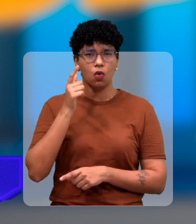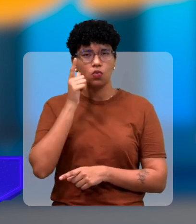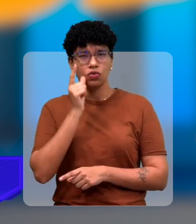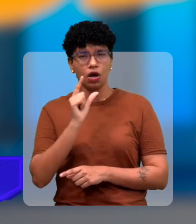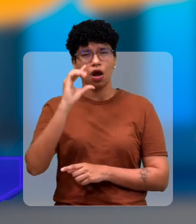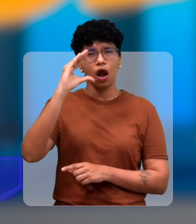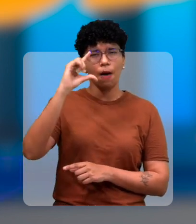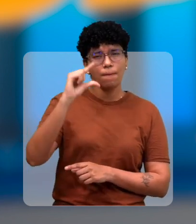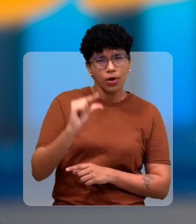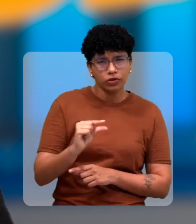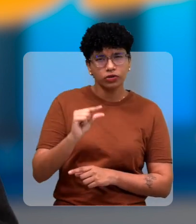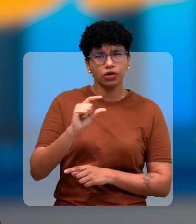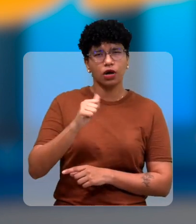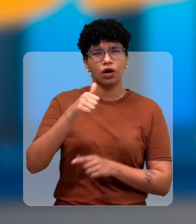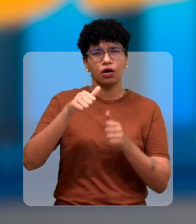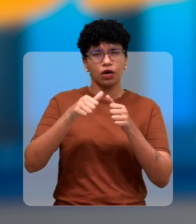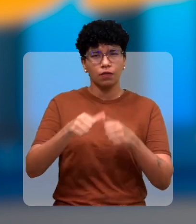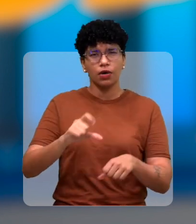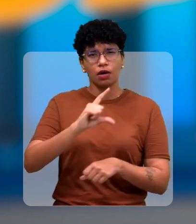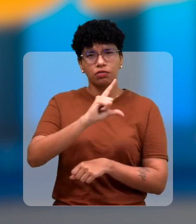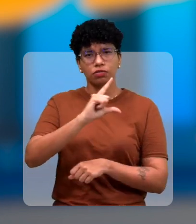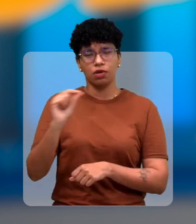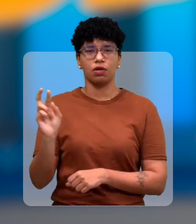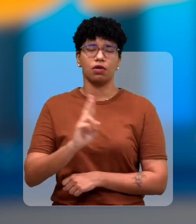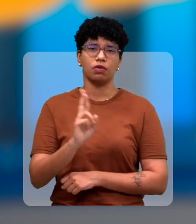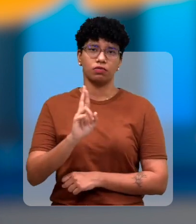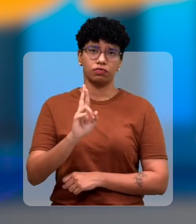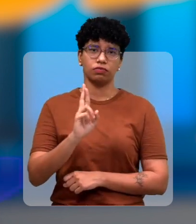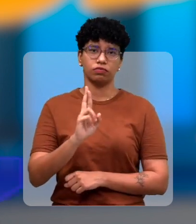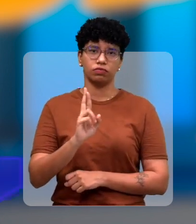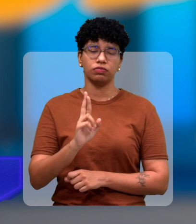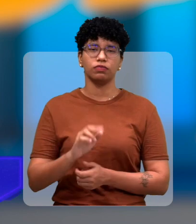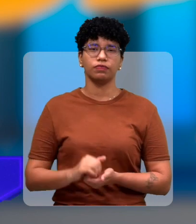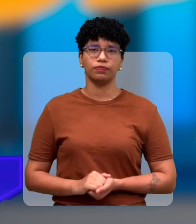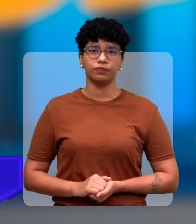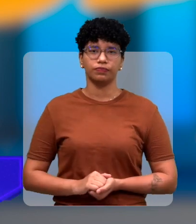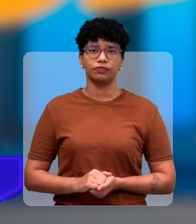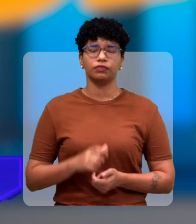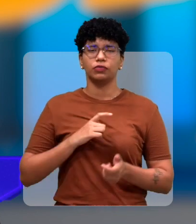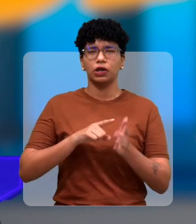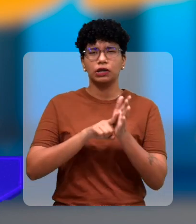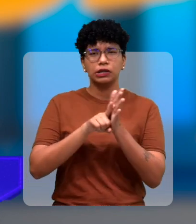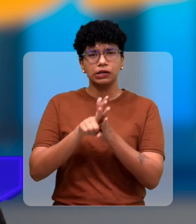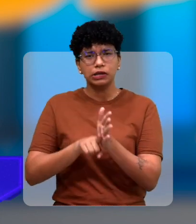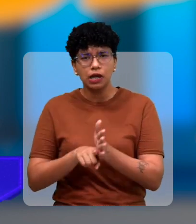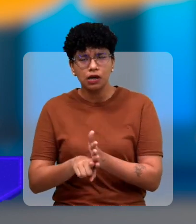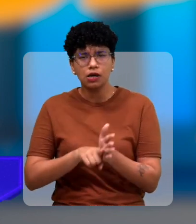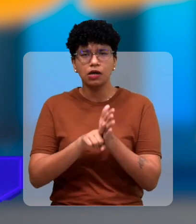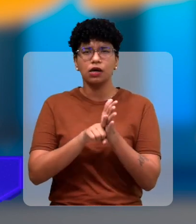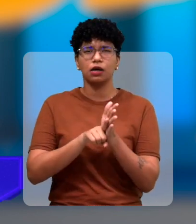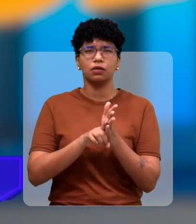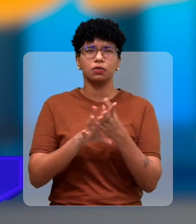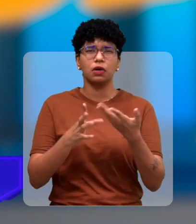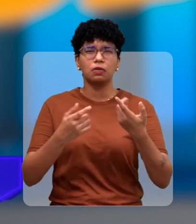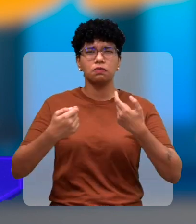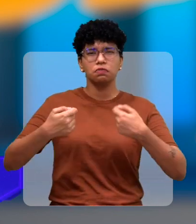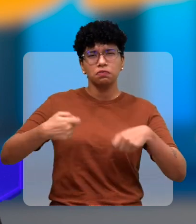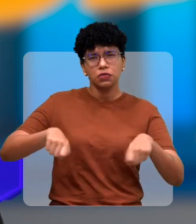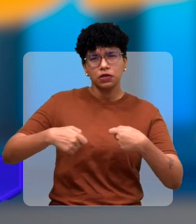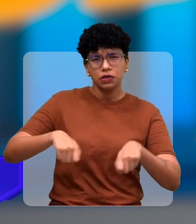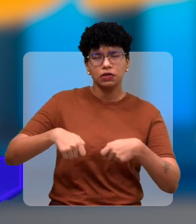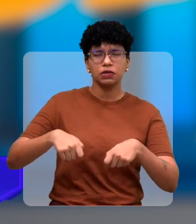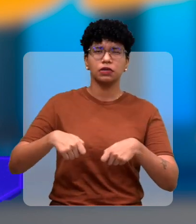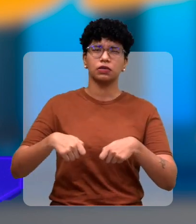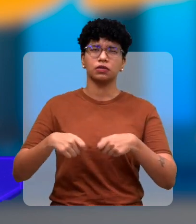gente entra com o senha e eles dispensam a outra parte. Aí a gente oferece também exame, às vezes a Devist